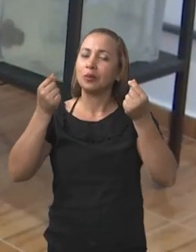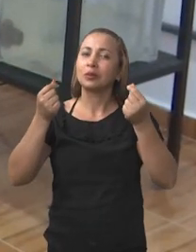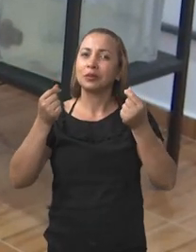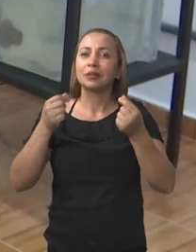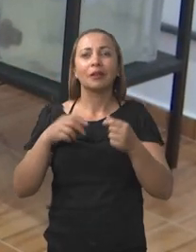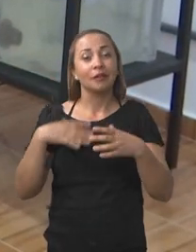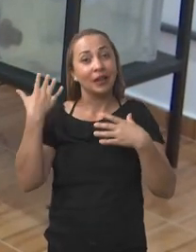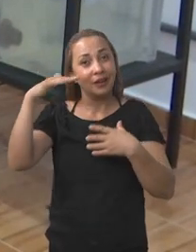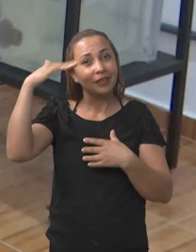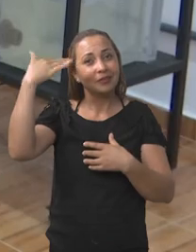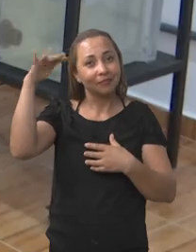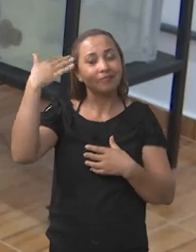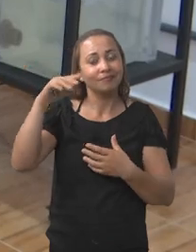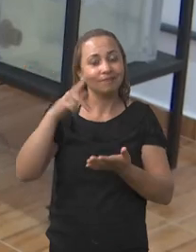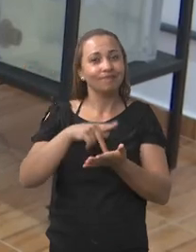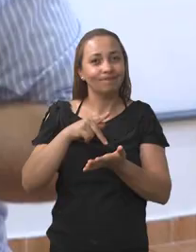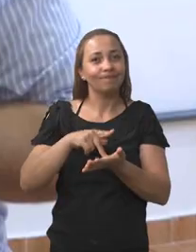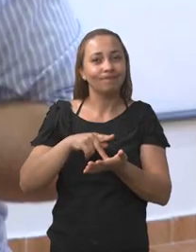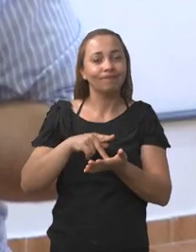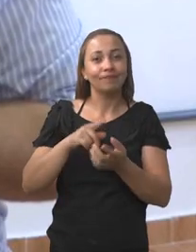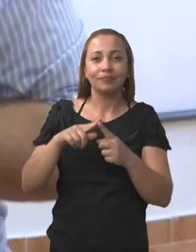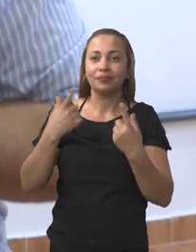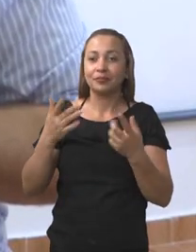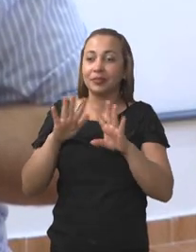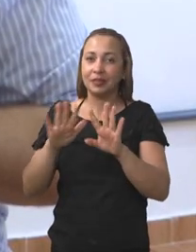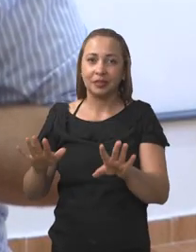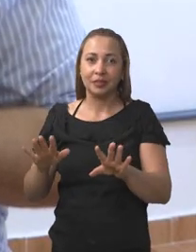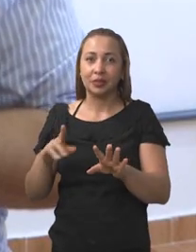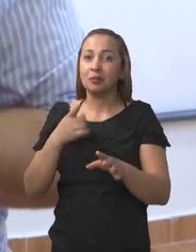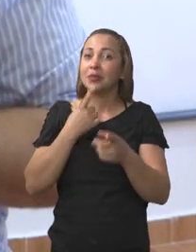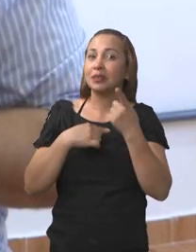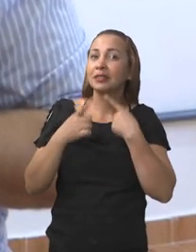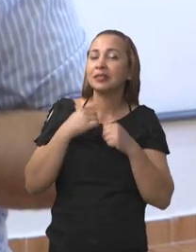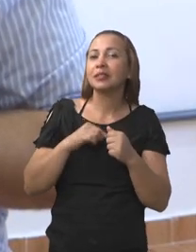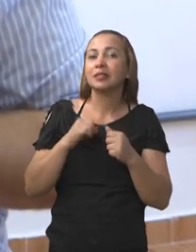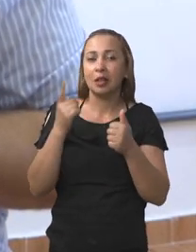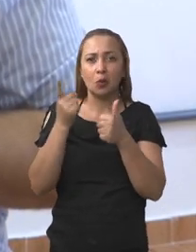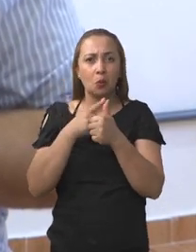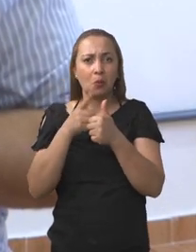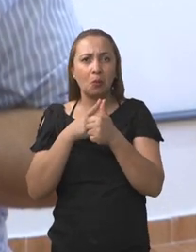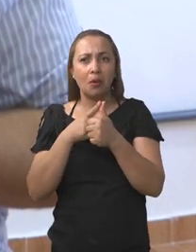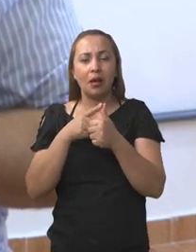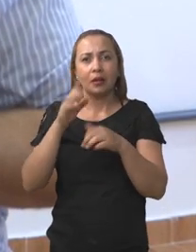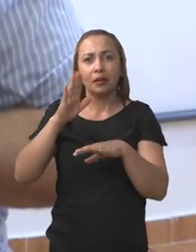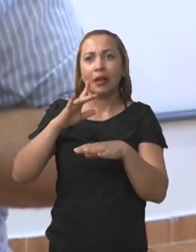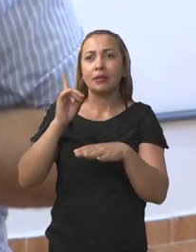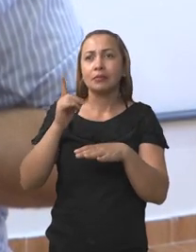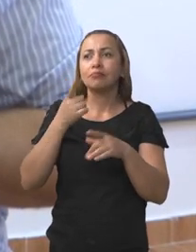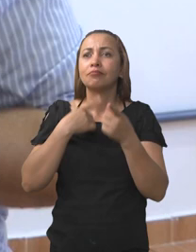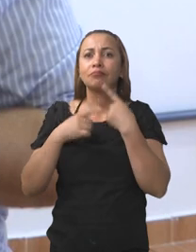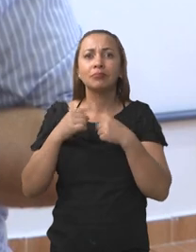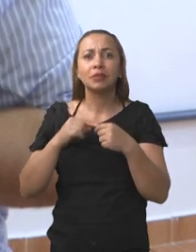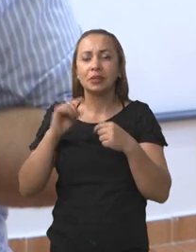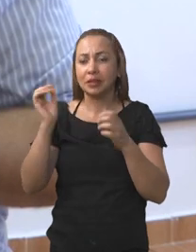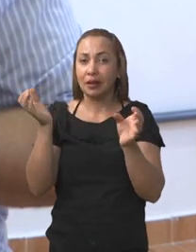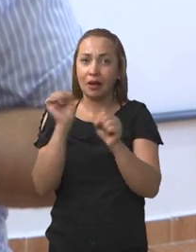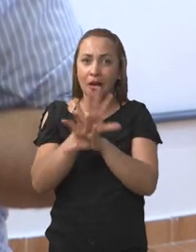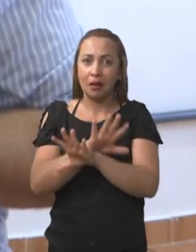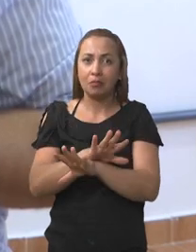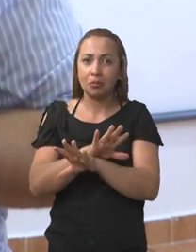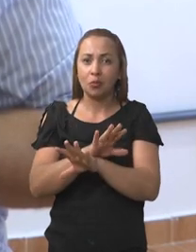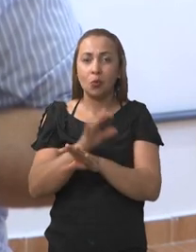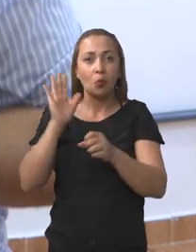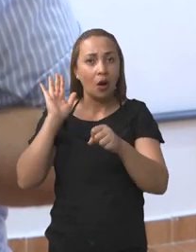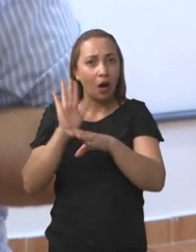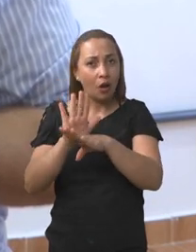são bem caros, né? Certo? Então, uma das necessidades, uma das necessidades que acabou